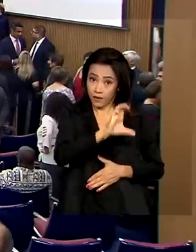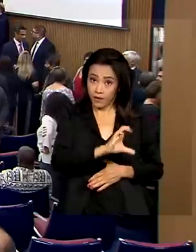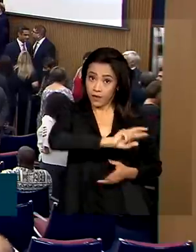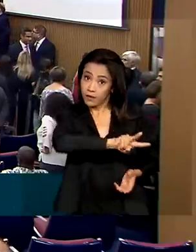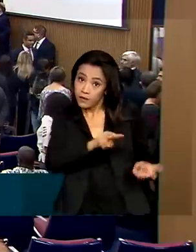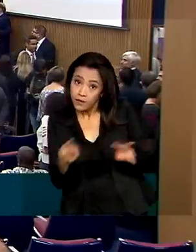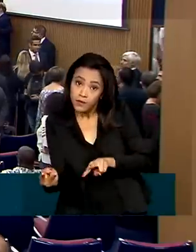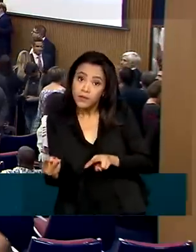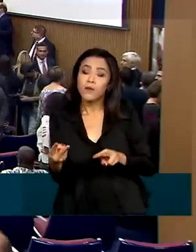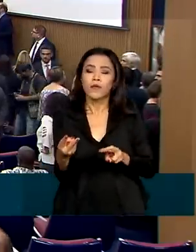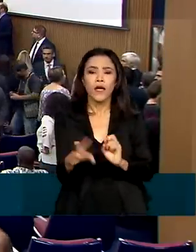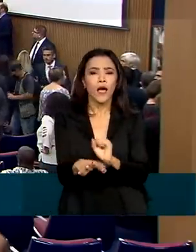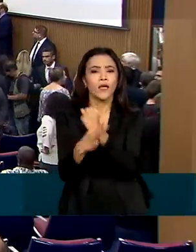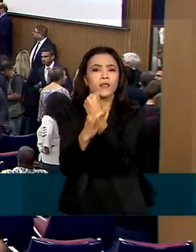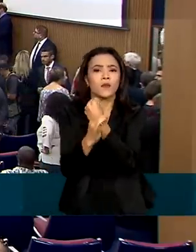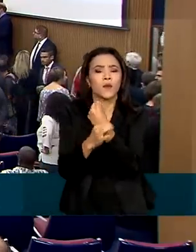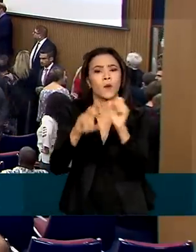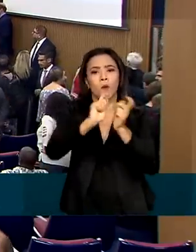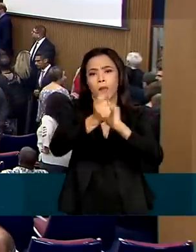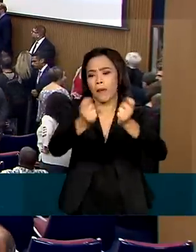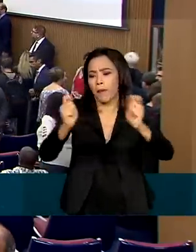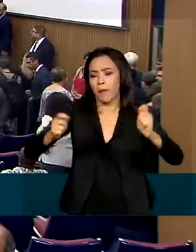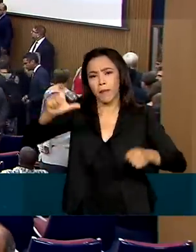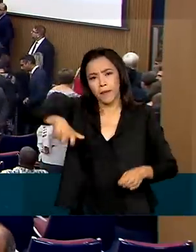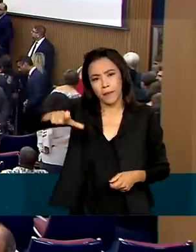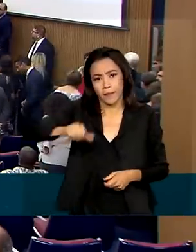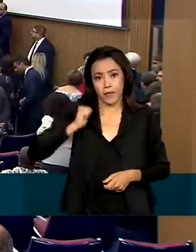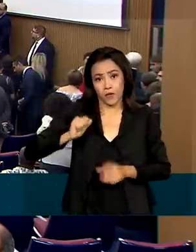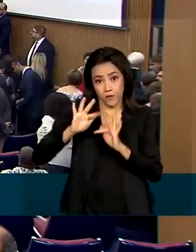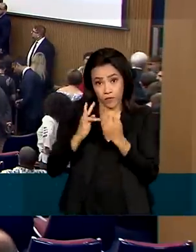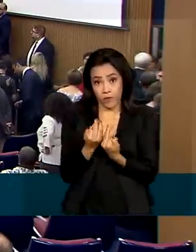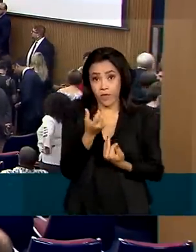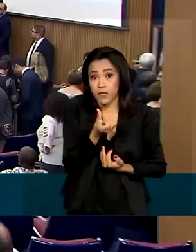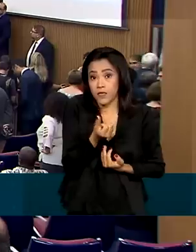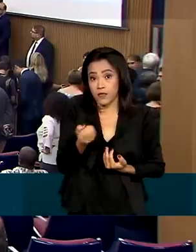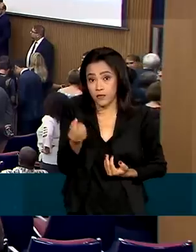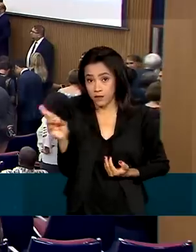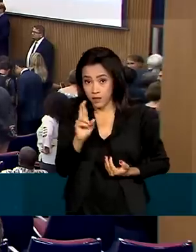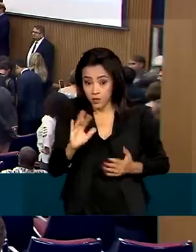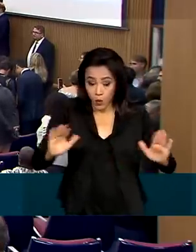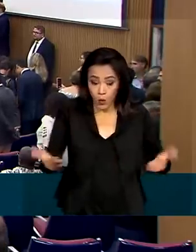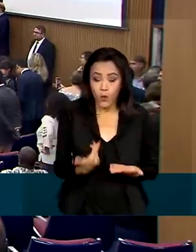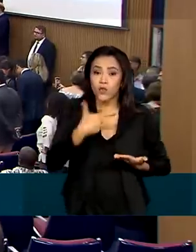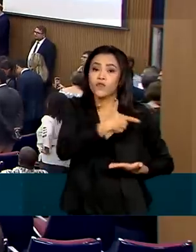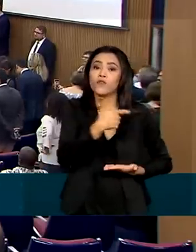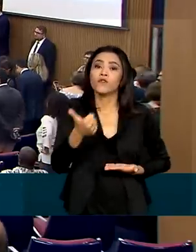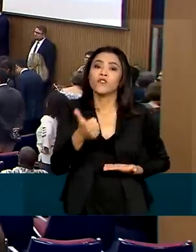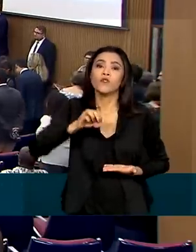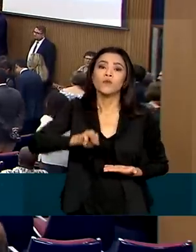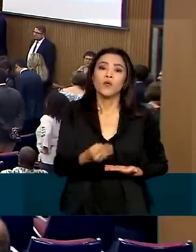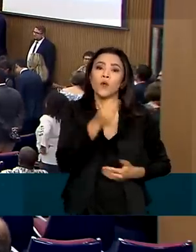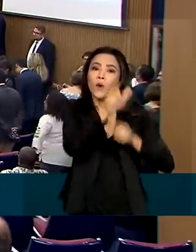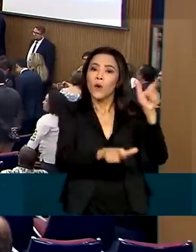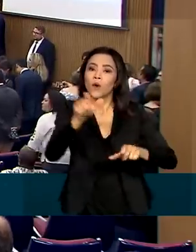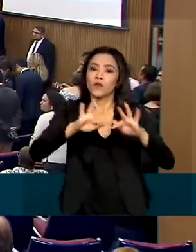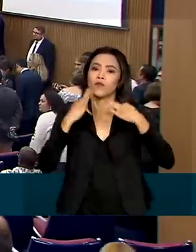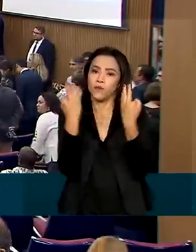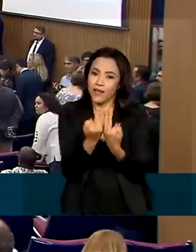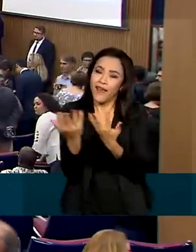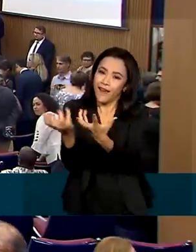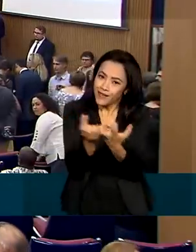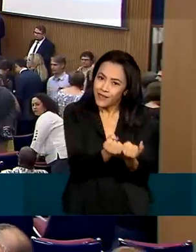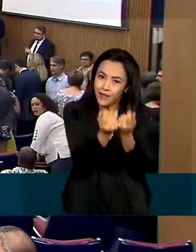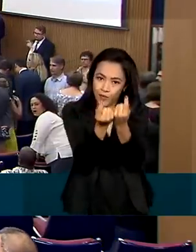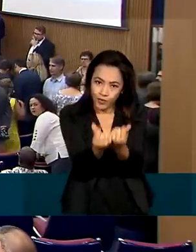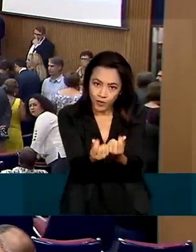assegurou o pagamento do Bolsa Família de R$ 600. Hoje, mais de 21 milhões de famílias recebem o benefício.